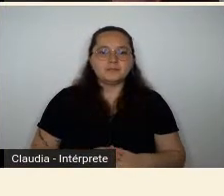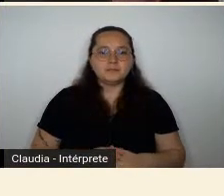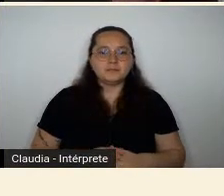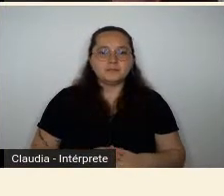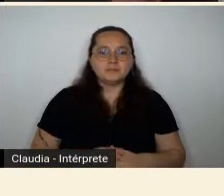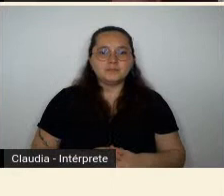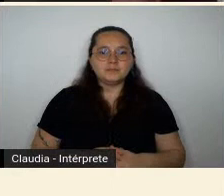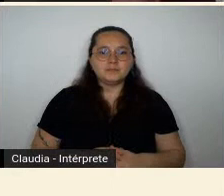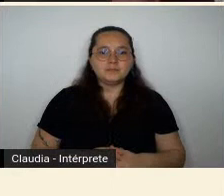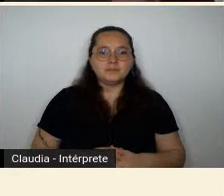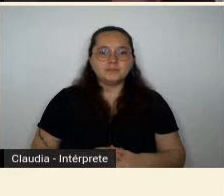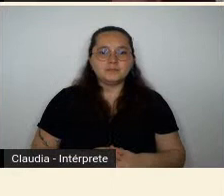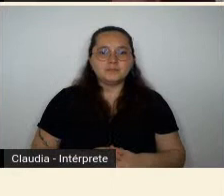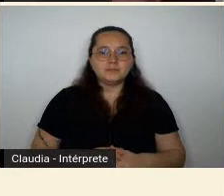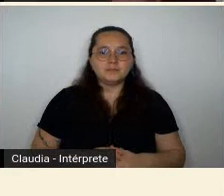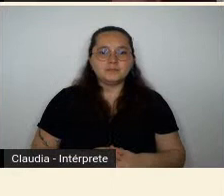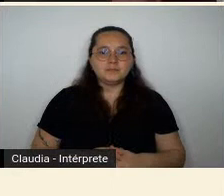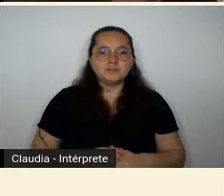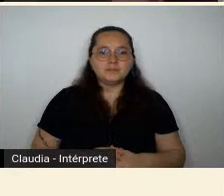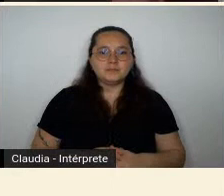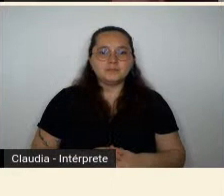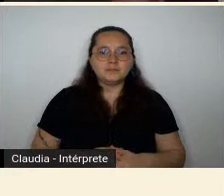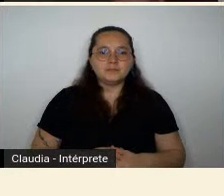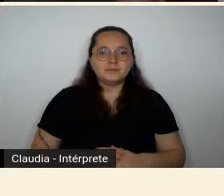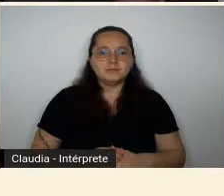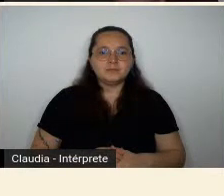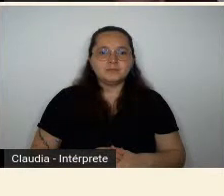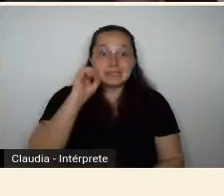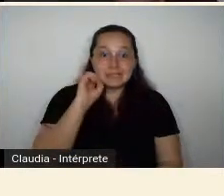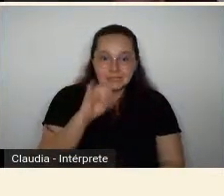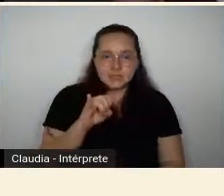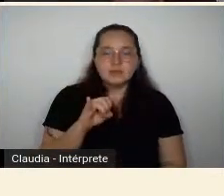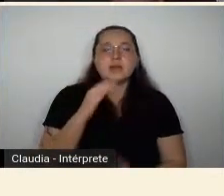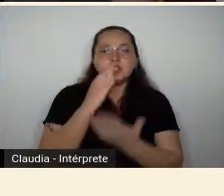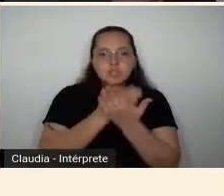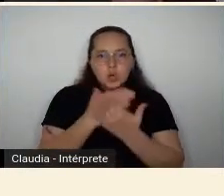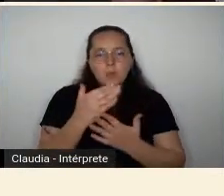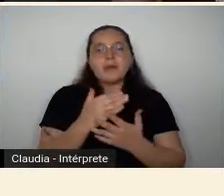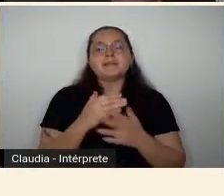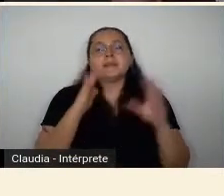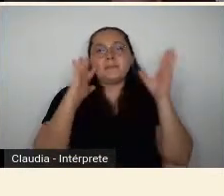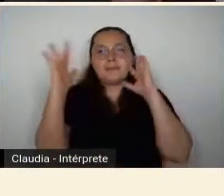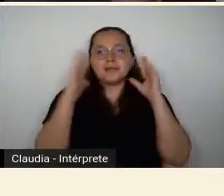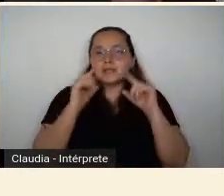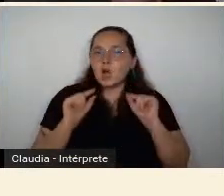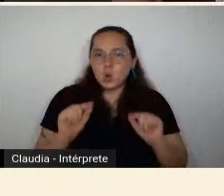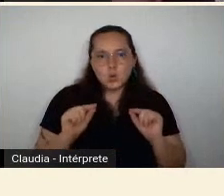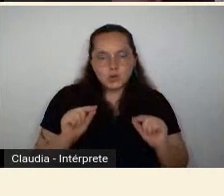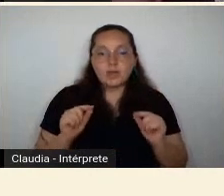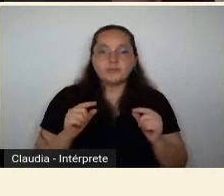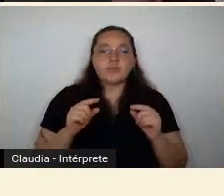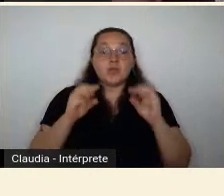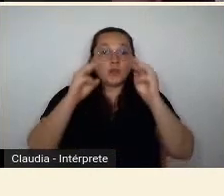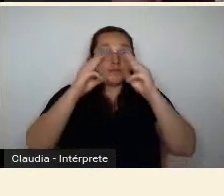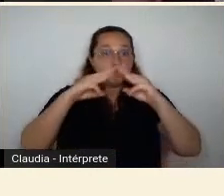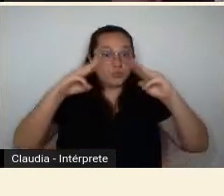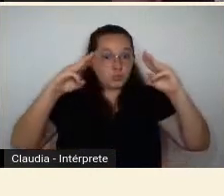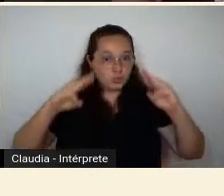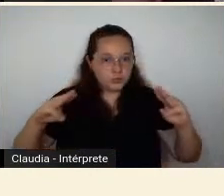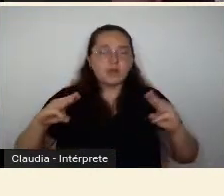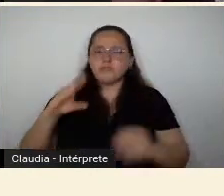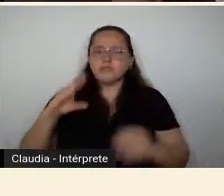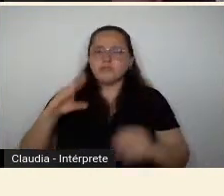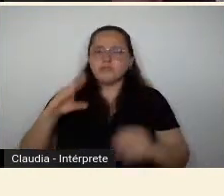Se a gente pega de novo os museus como critério, e não a crítica apenas, né, mas, sobretudo, os museus, que é a minha fonte